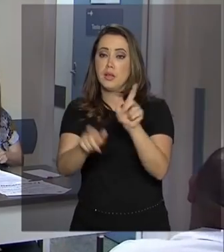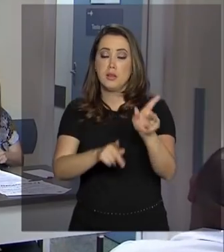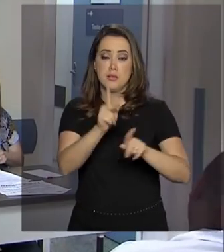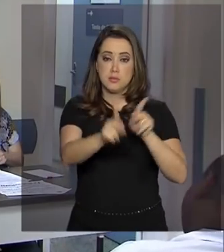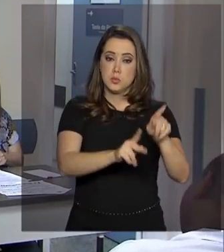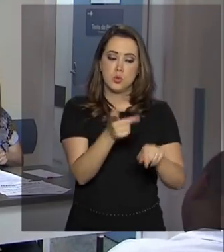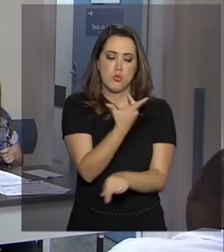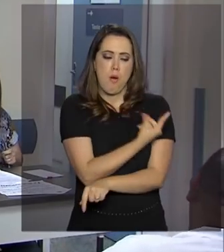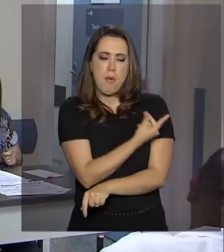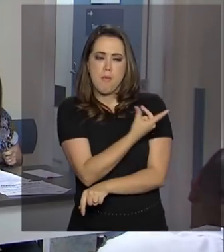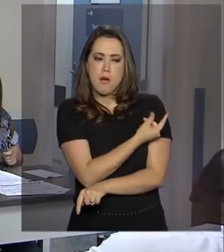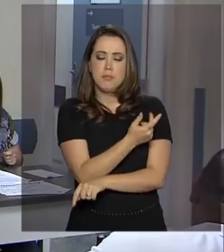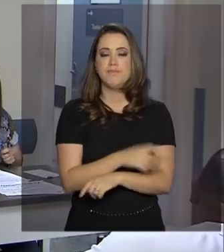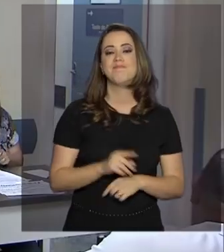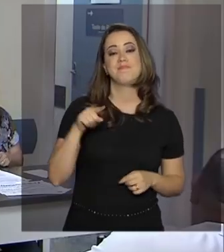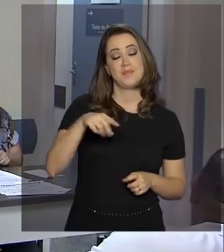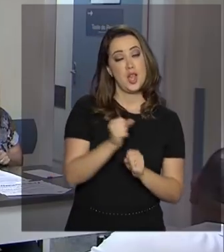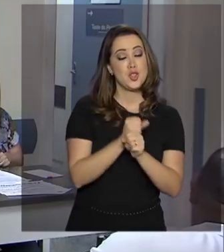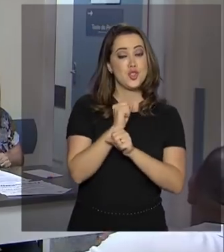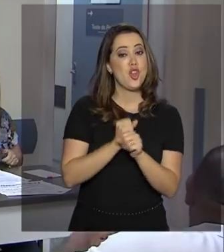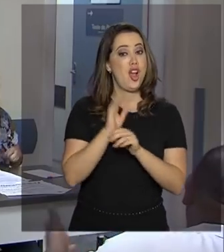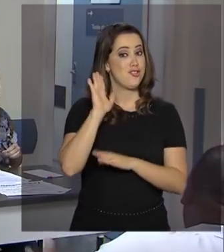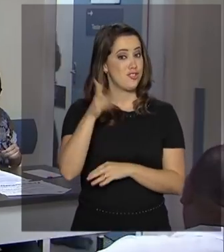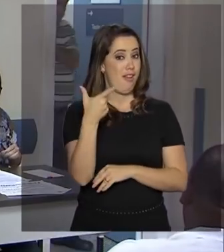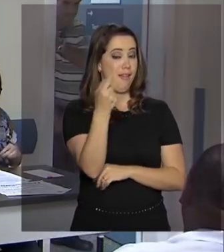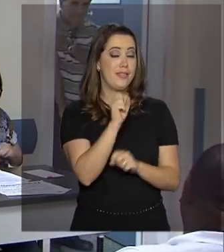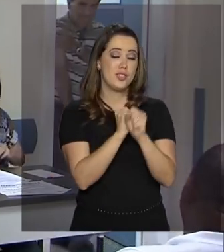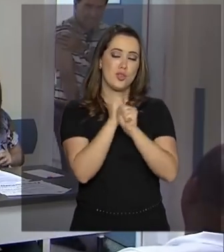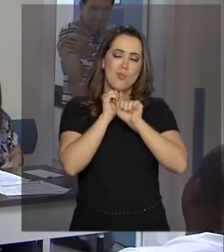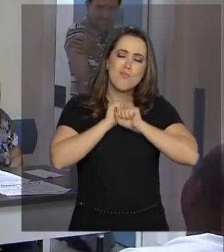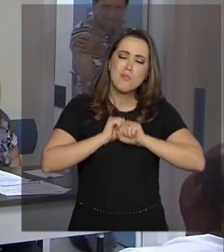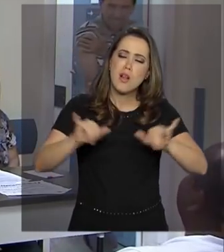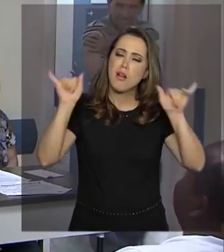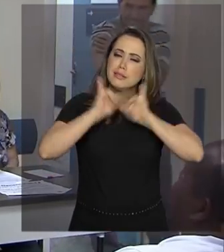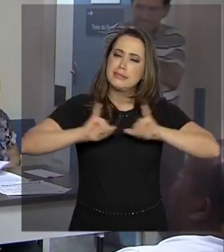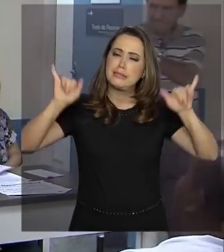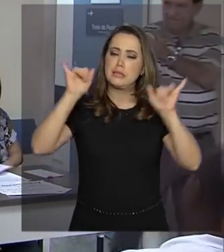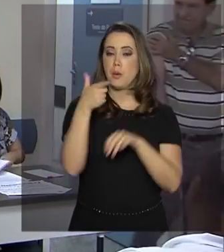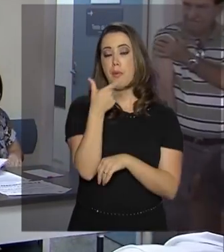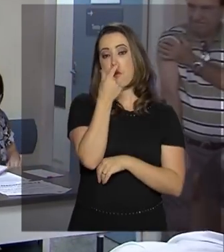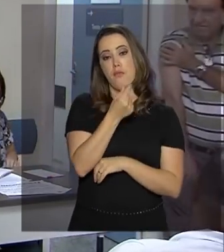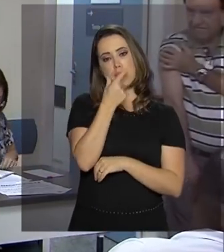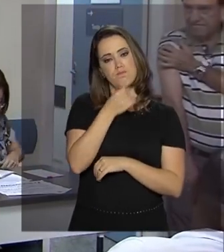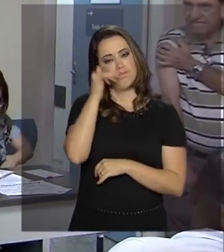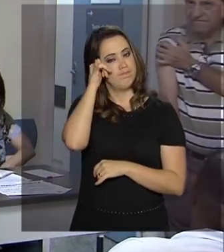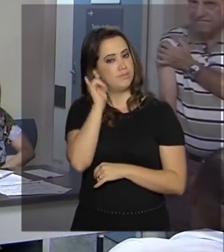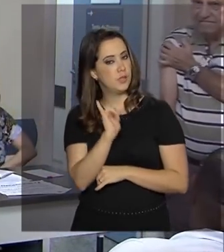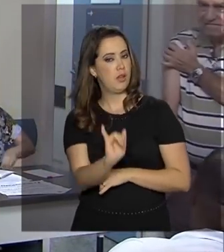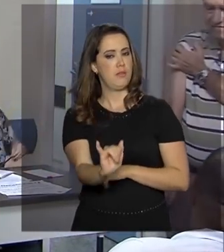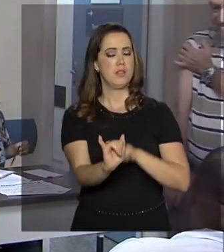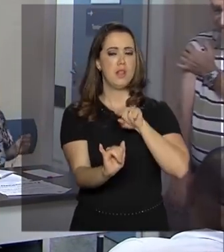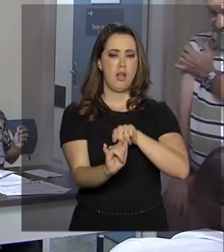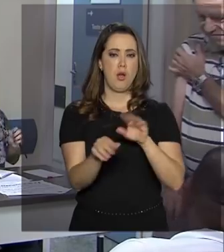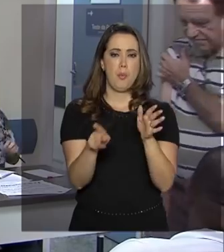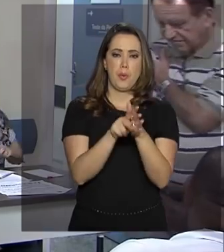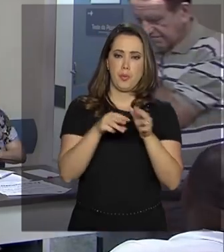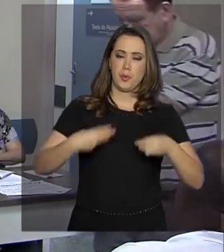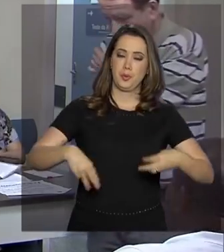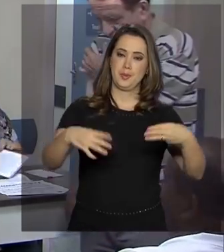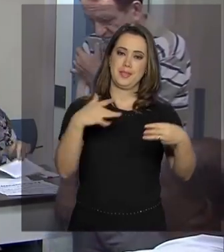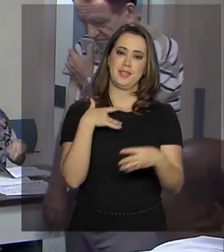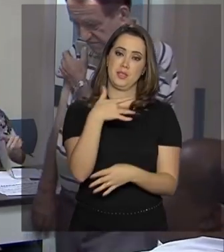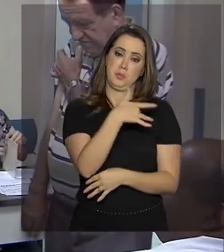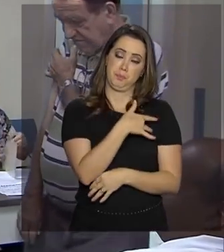E esse ano, o Brasil completa 20 anos de campanhas nacionais de vacinação contra a gripe, promovidas pelo Ministério da Saúde.